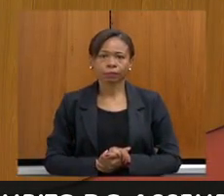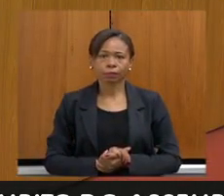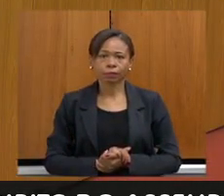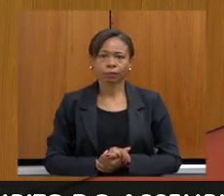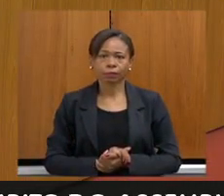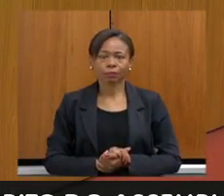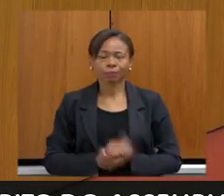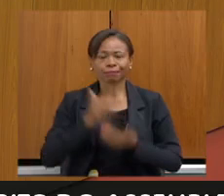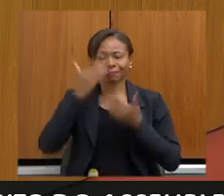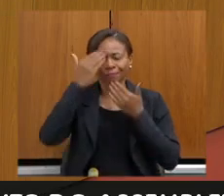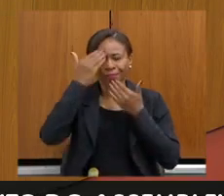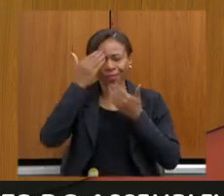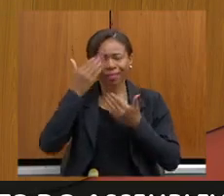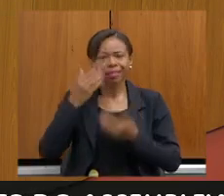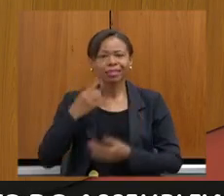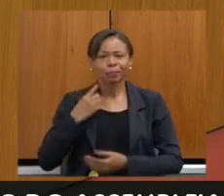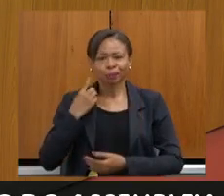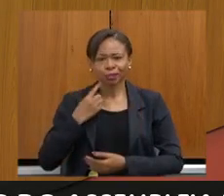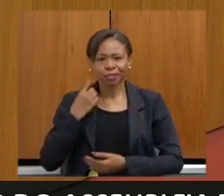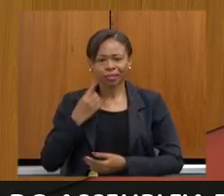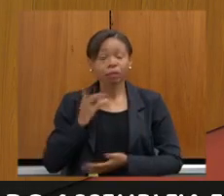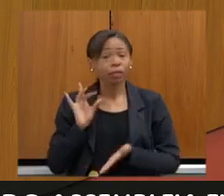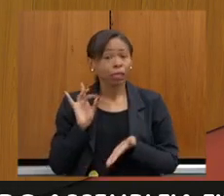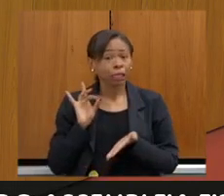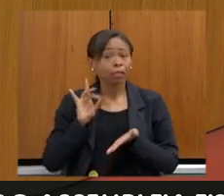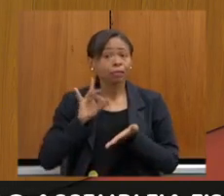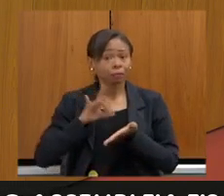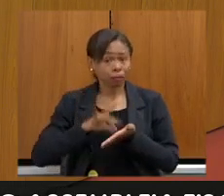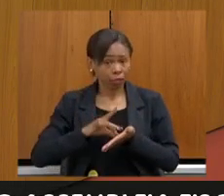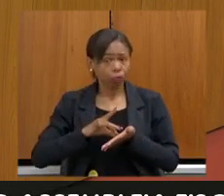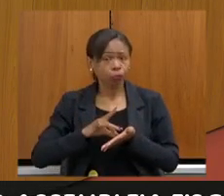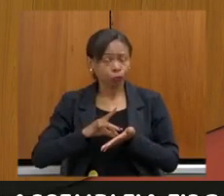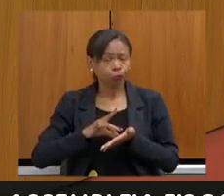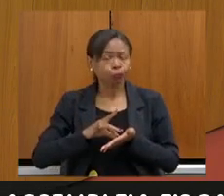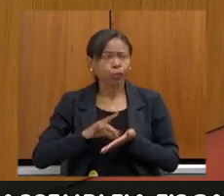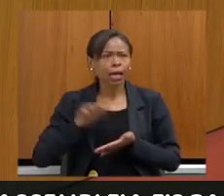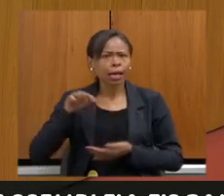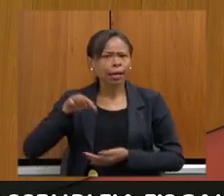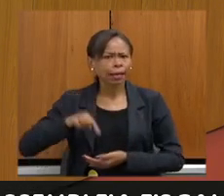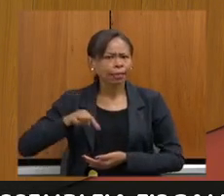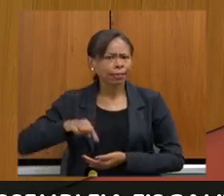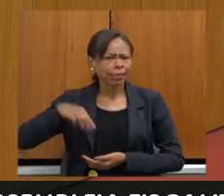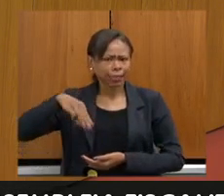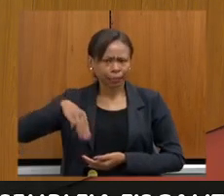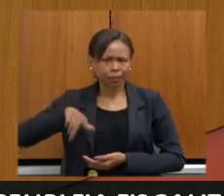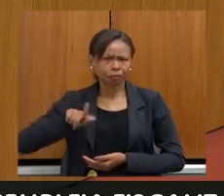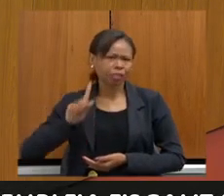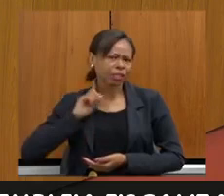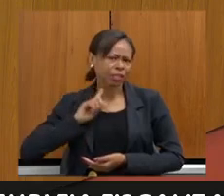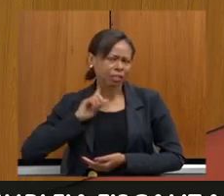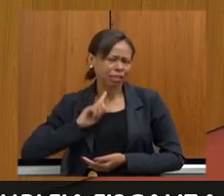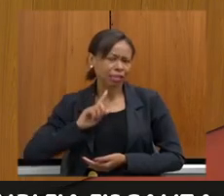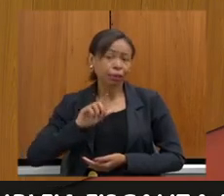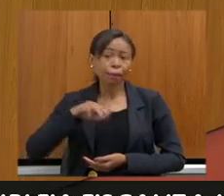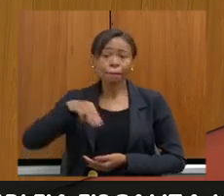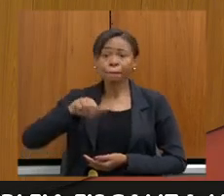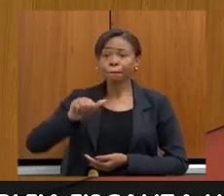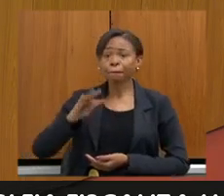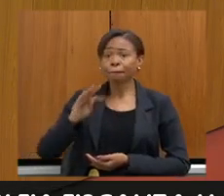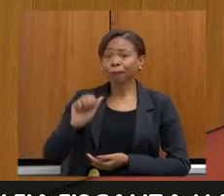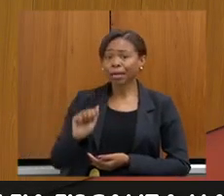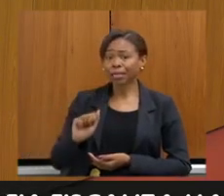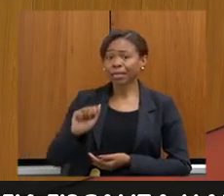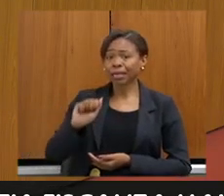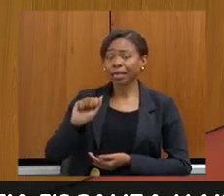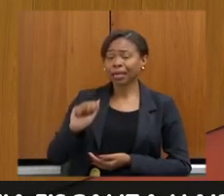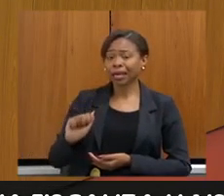Muito obrigada, deputado. De fato, destacando até que Minas Gerais, no bioma Matatlântica, é o Estado que exige